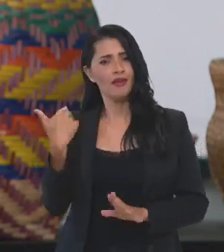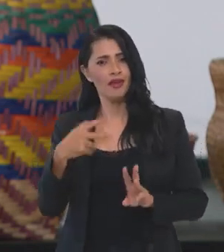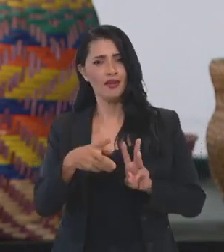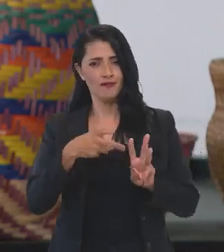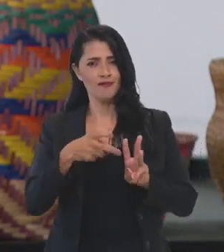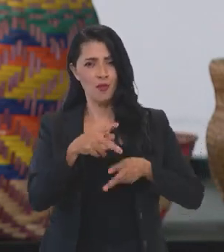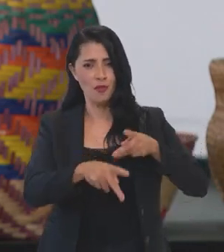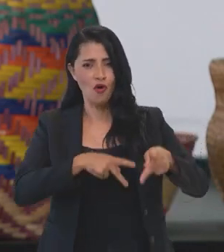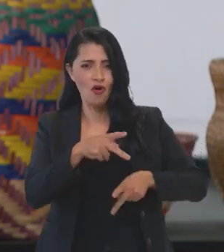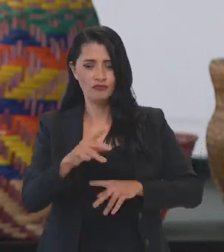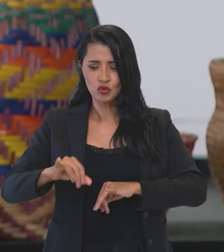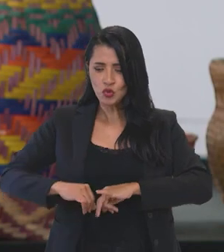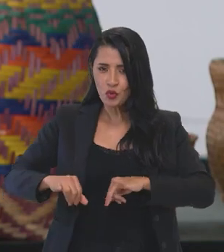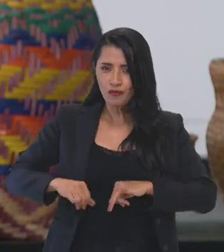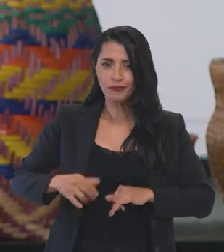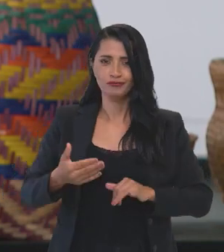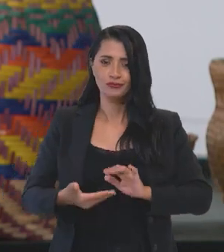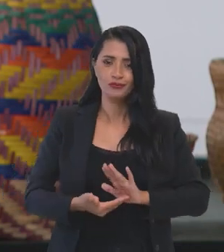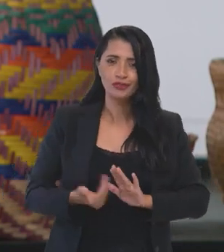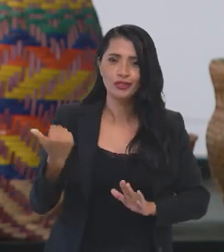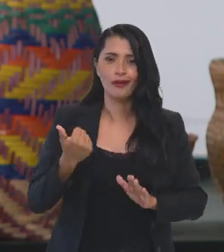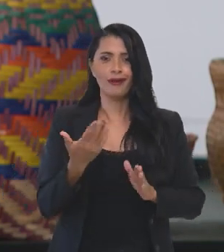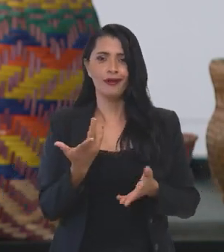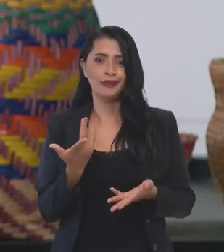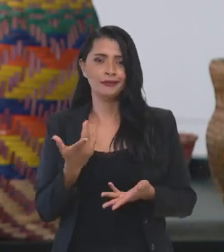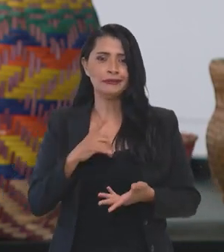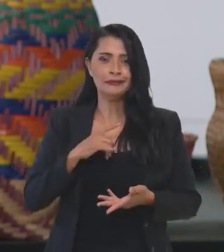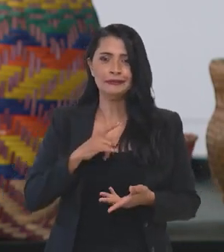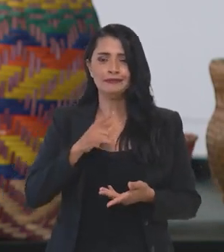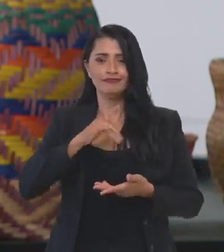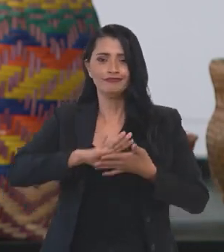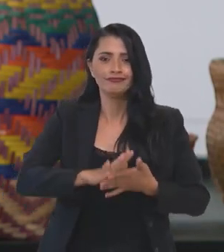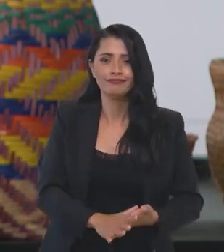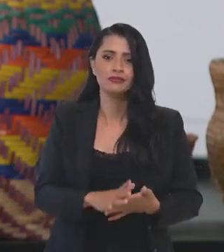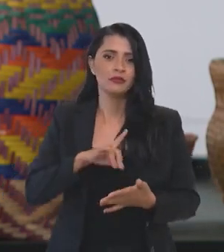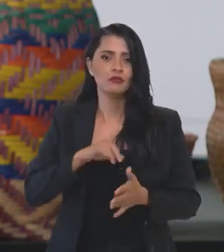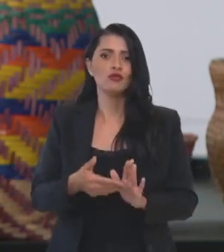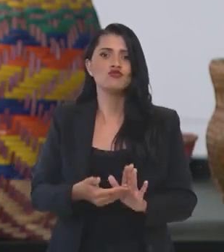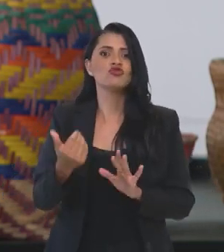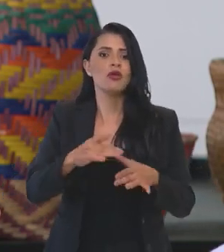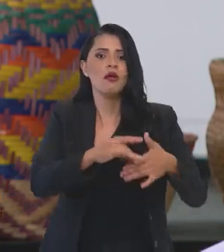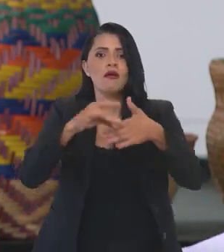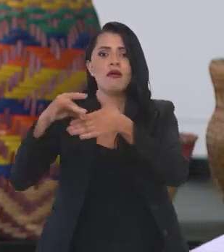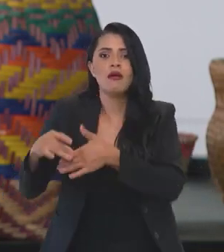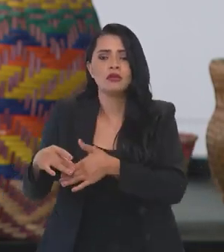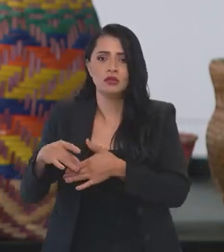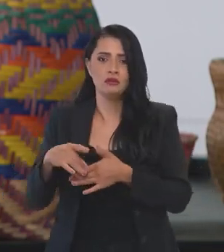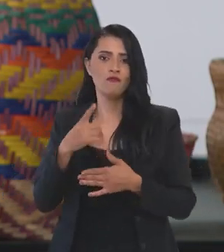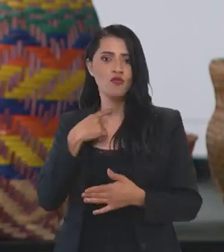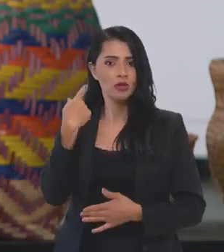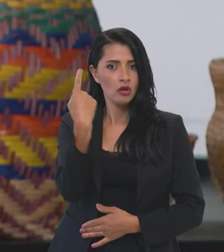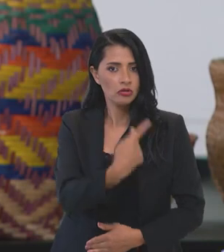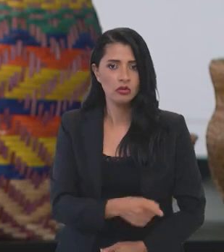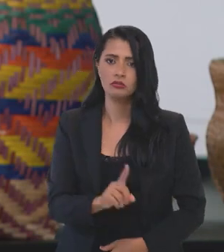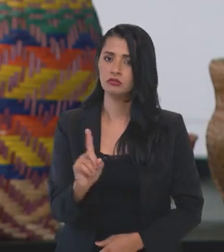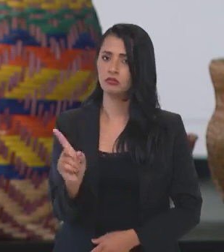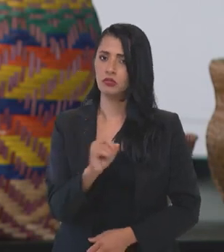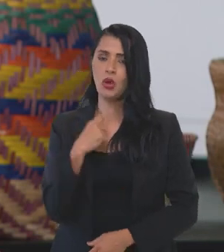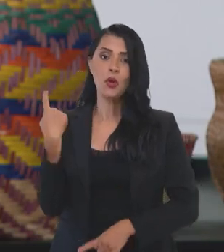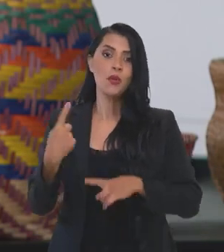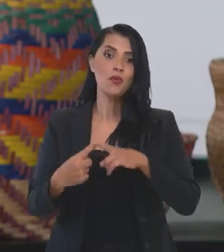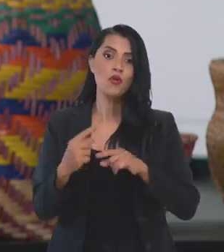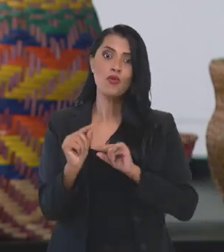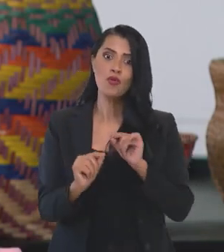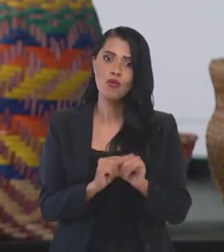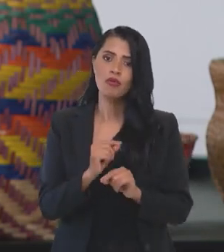indígenas tiveram e sofreram de remoção, de esbulho e que foram removidos, não por sua vontade,